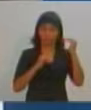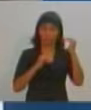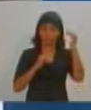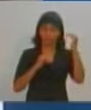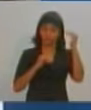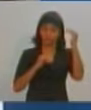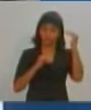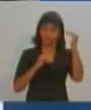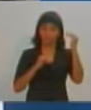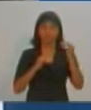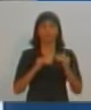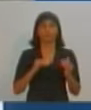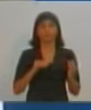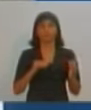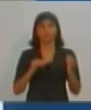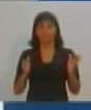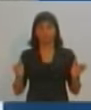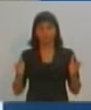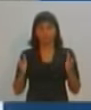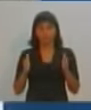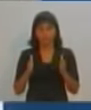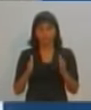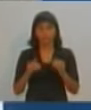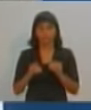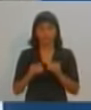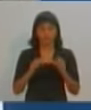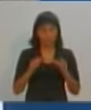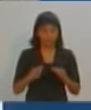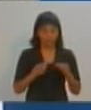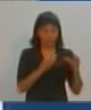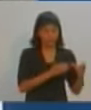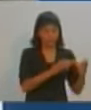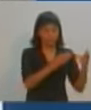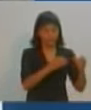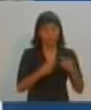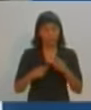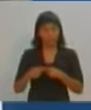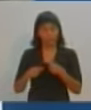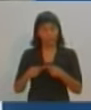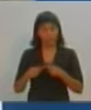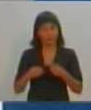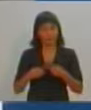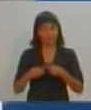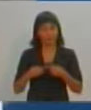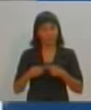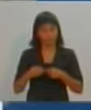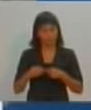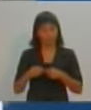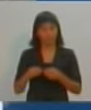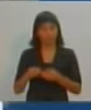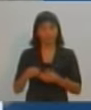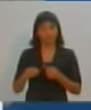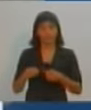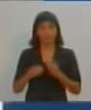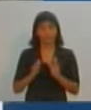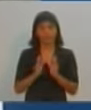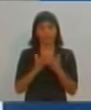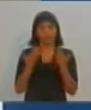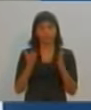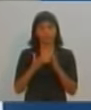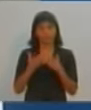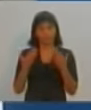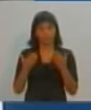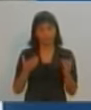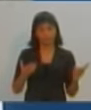puxar micro-ônibus para o interior dos bairros. Então o povo da periferia virá até o terminal e dali ele vai tomar